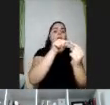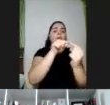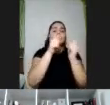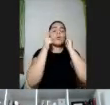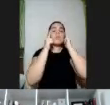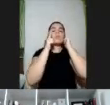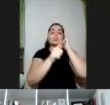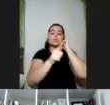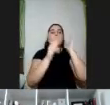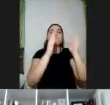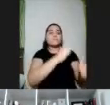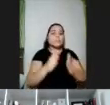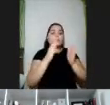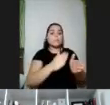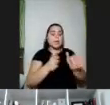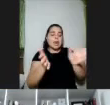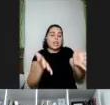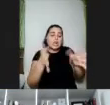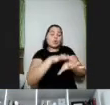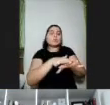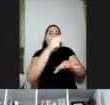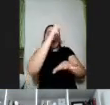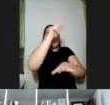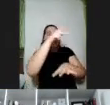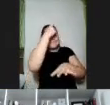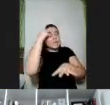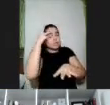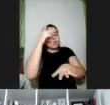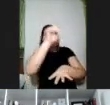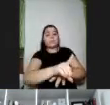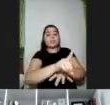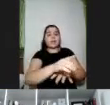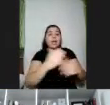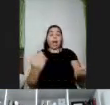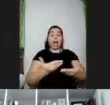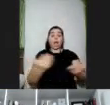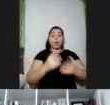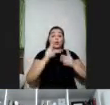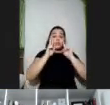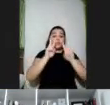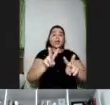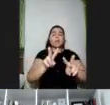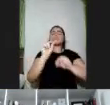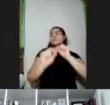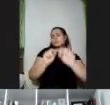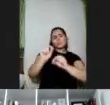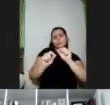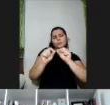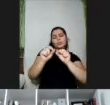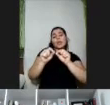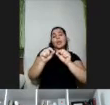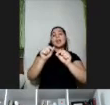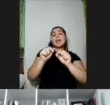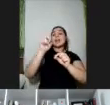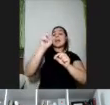um processo mais inclusivo para pessoas com deficiência o que a gente vê hoje é que ele é um é